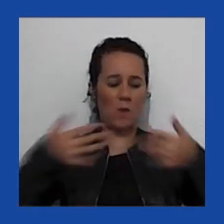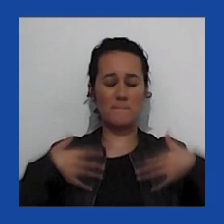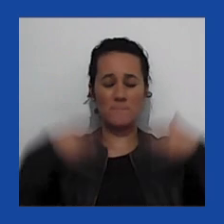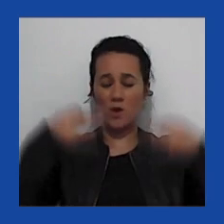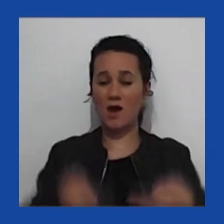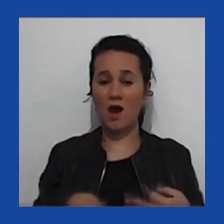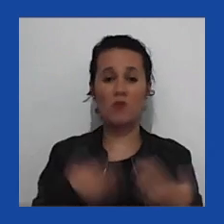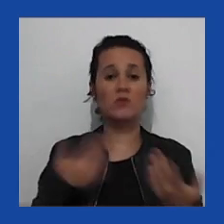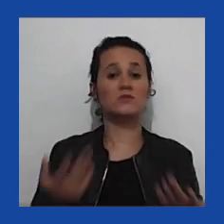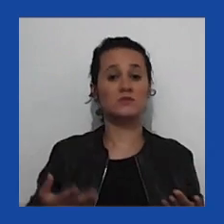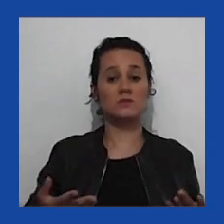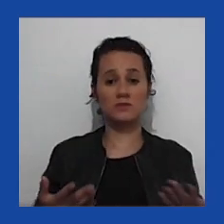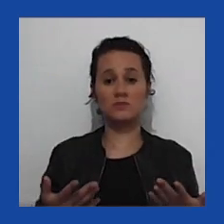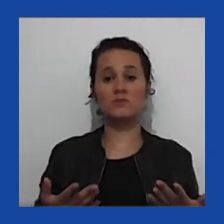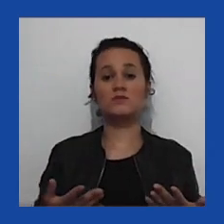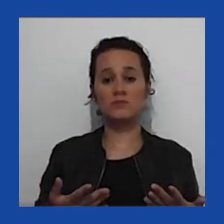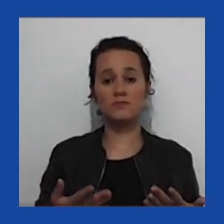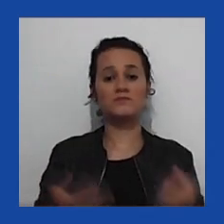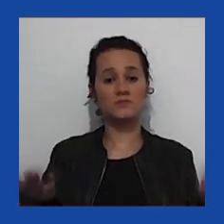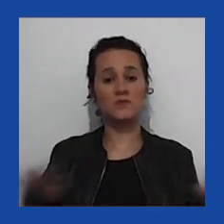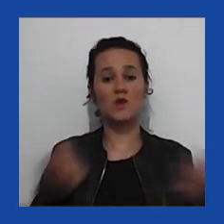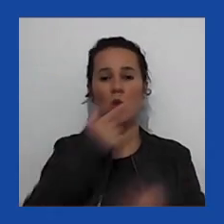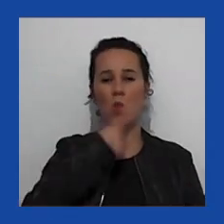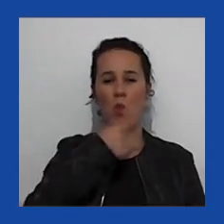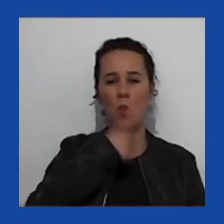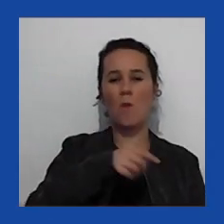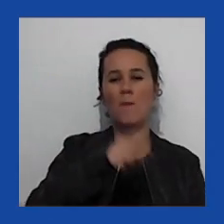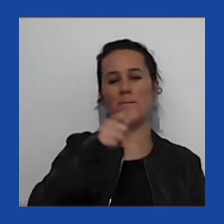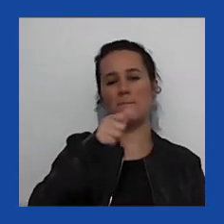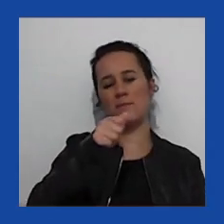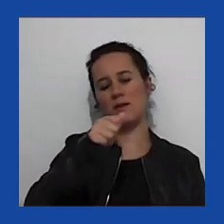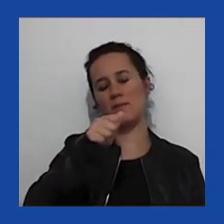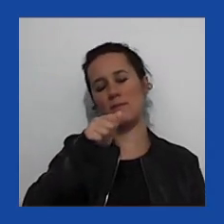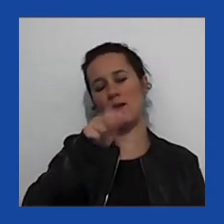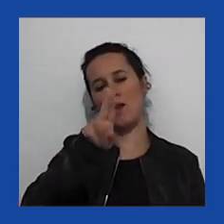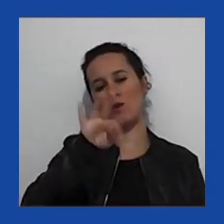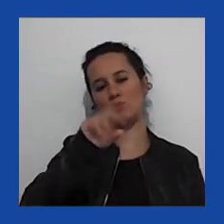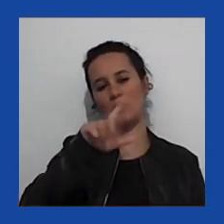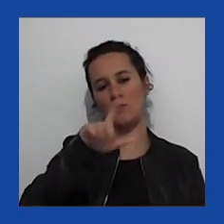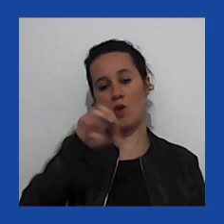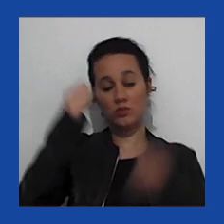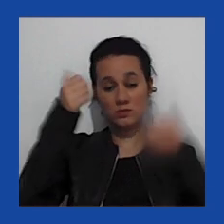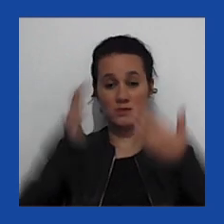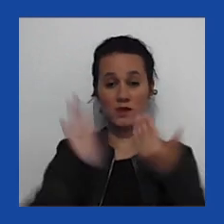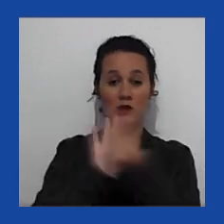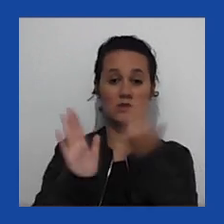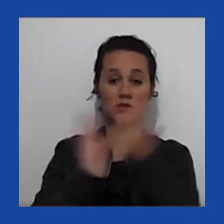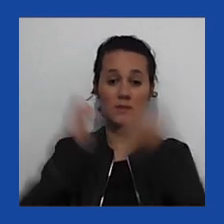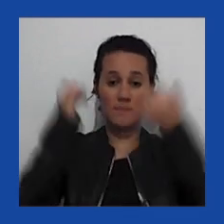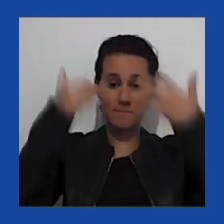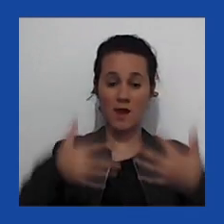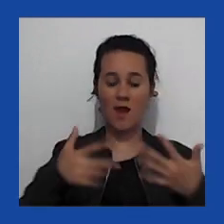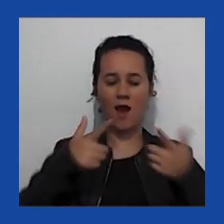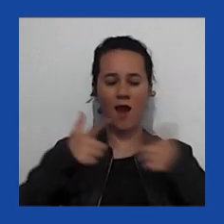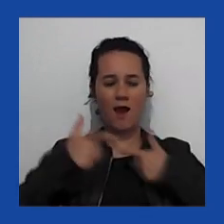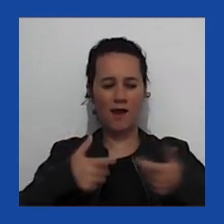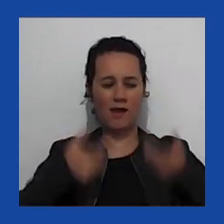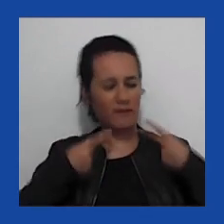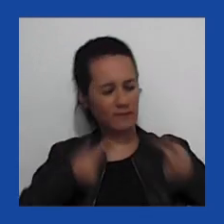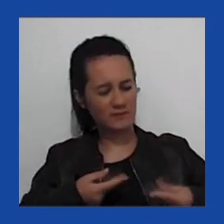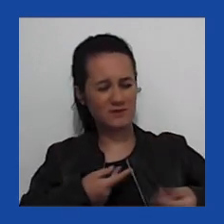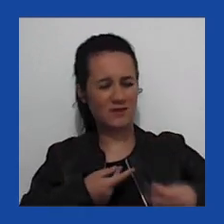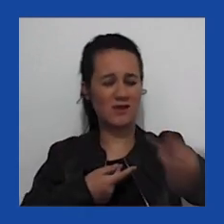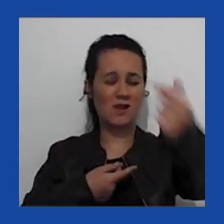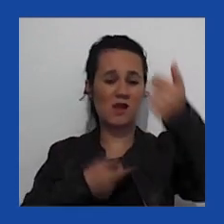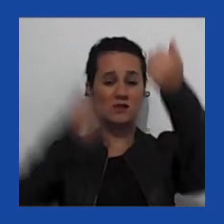isso, o etropólogo Benjamin Tietelbaum, que escreveu um livro que se chama Guerra para a Eternidade, fala